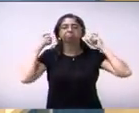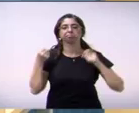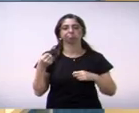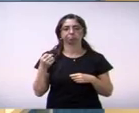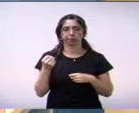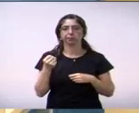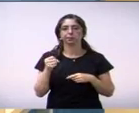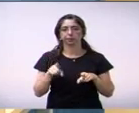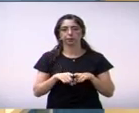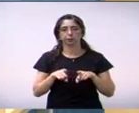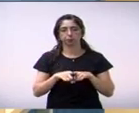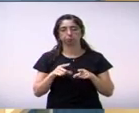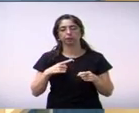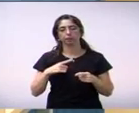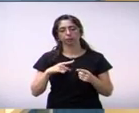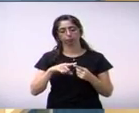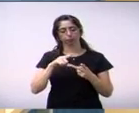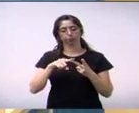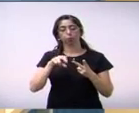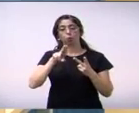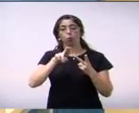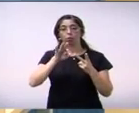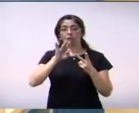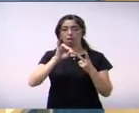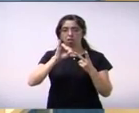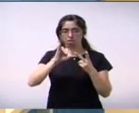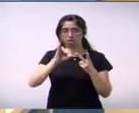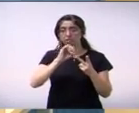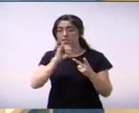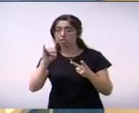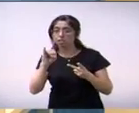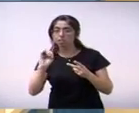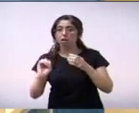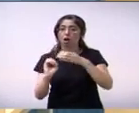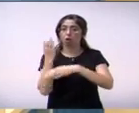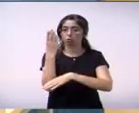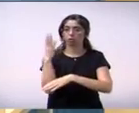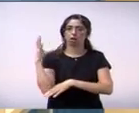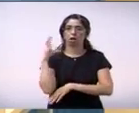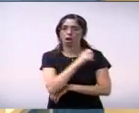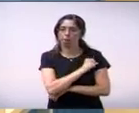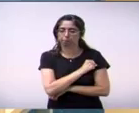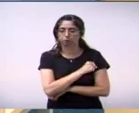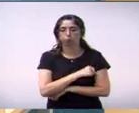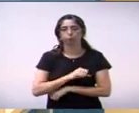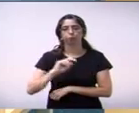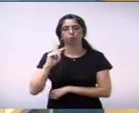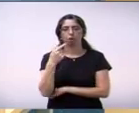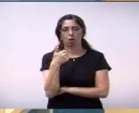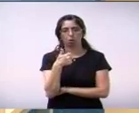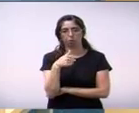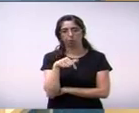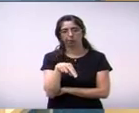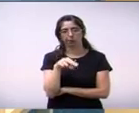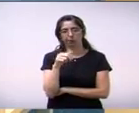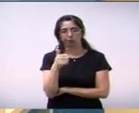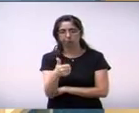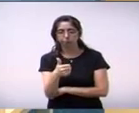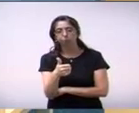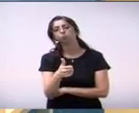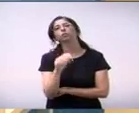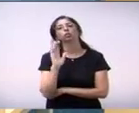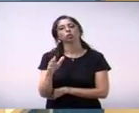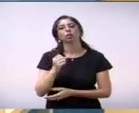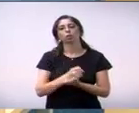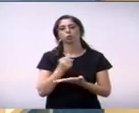preparada com leito de emergência para atendimento de casos de H1N1, tem contratação de pessoal,